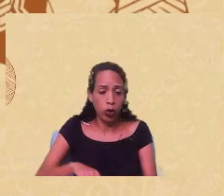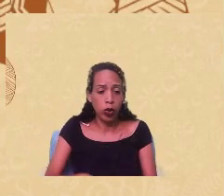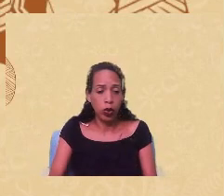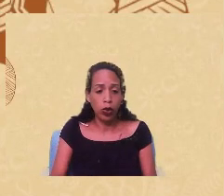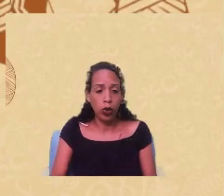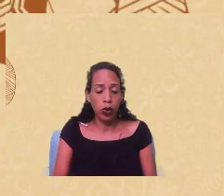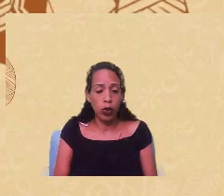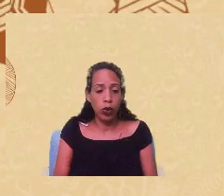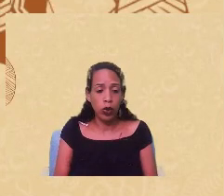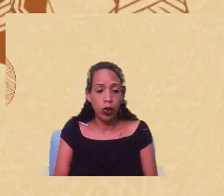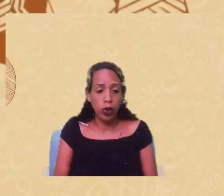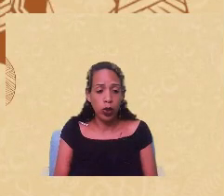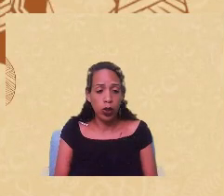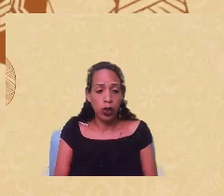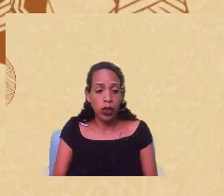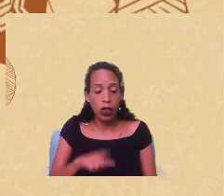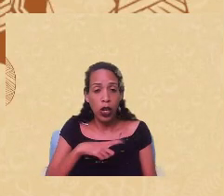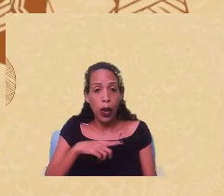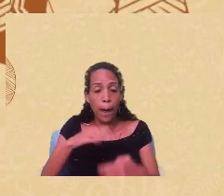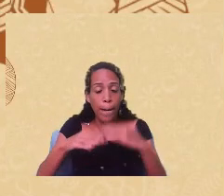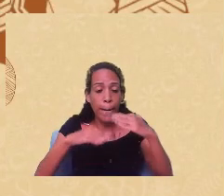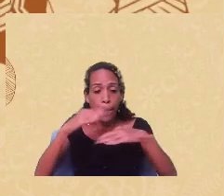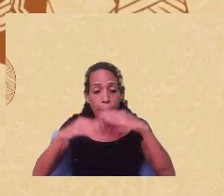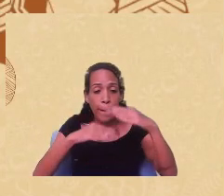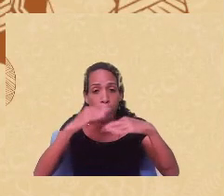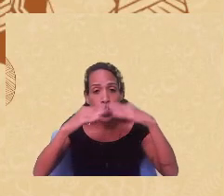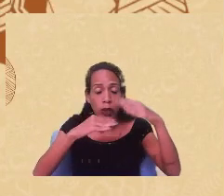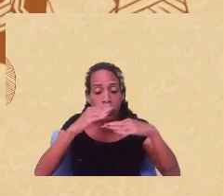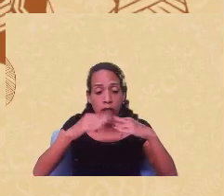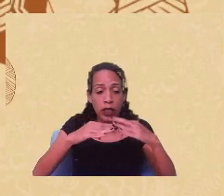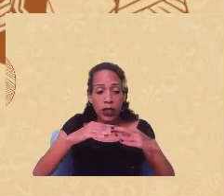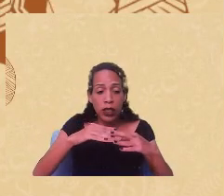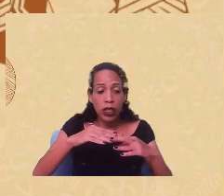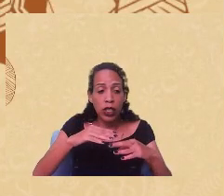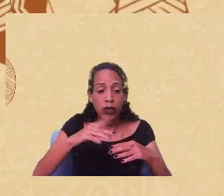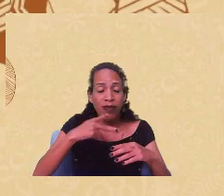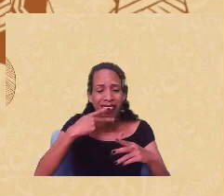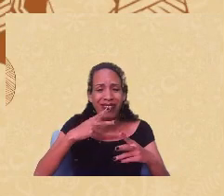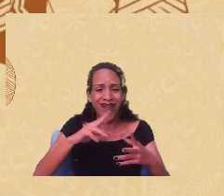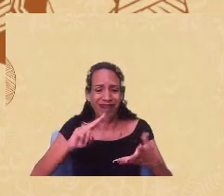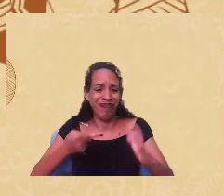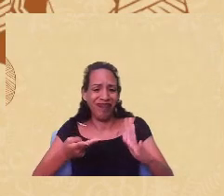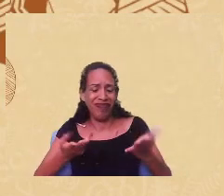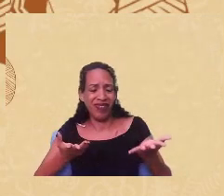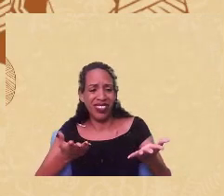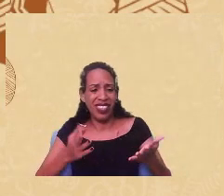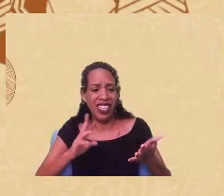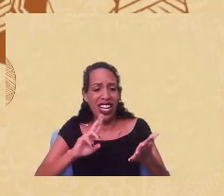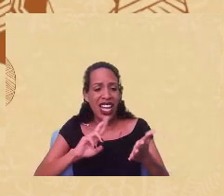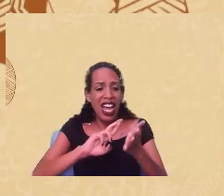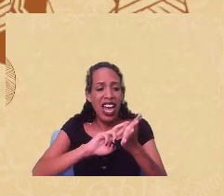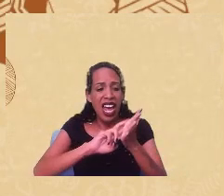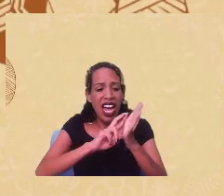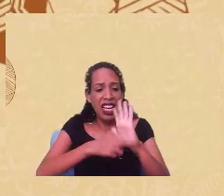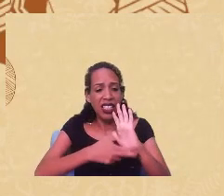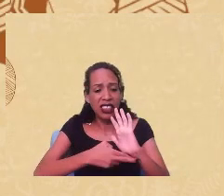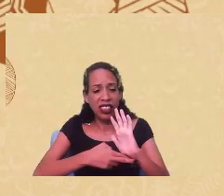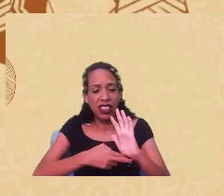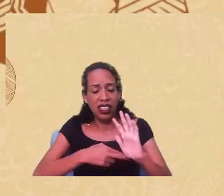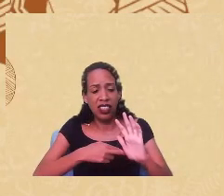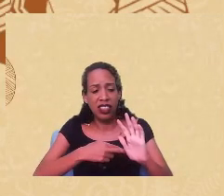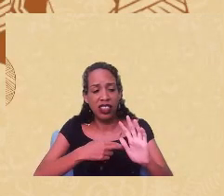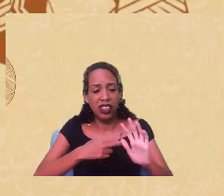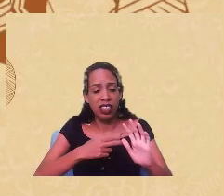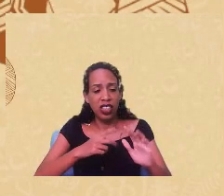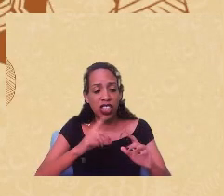de um processo paradoxal porque ele é contraditório que é racializar para desracializar só